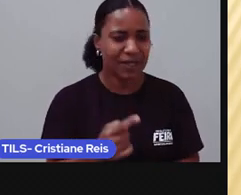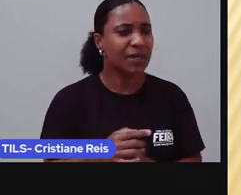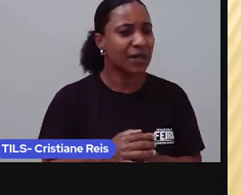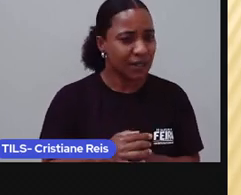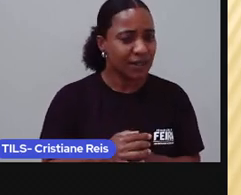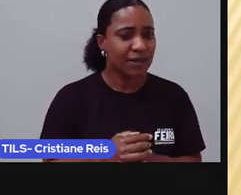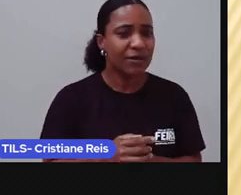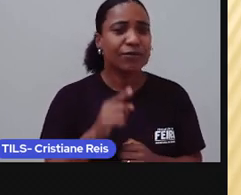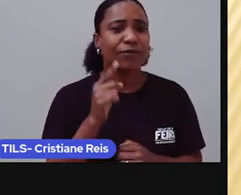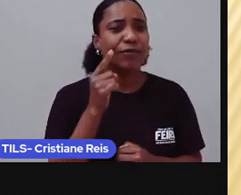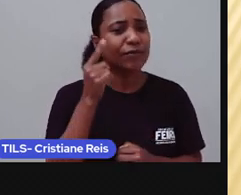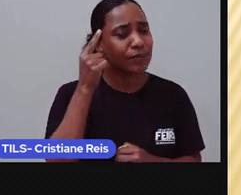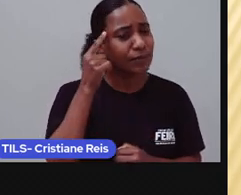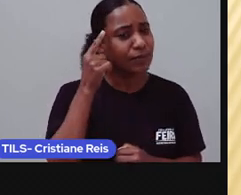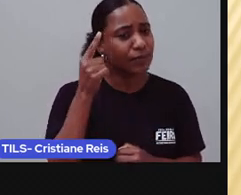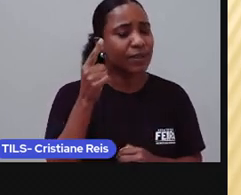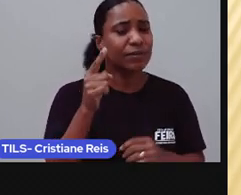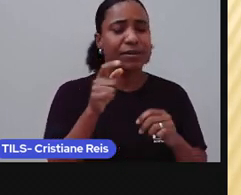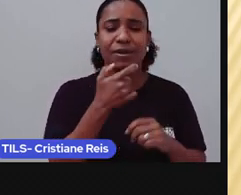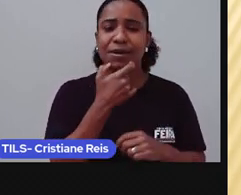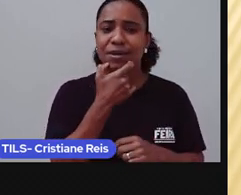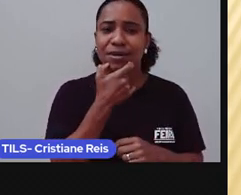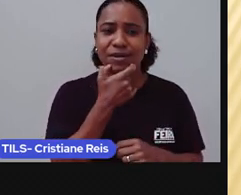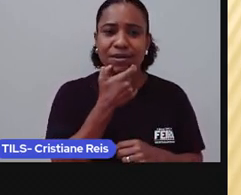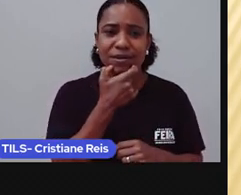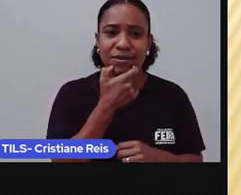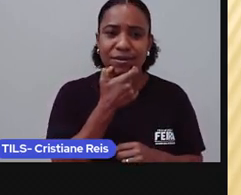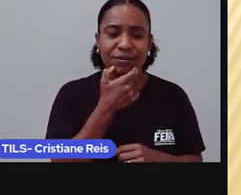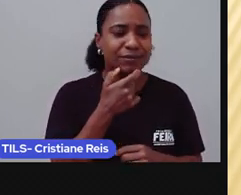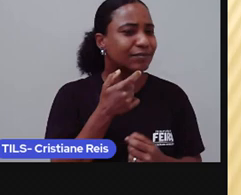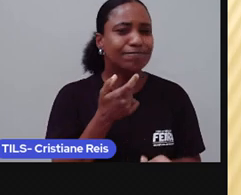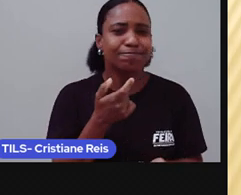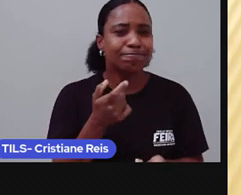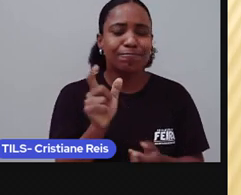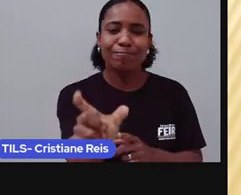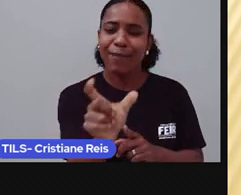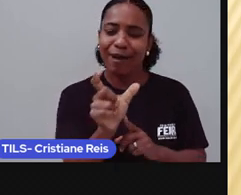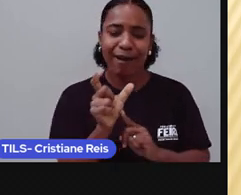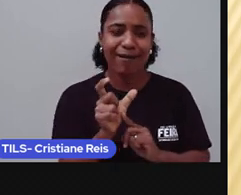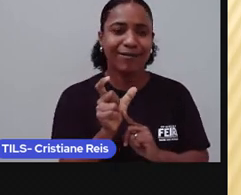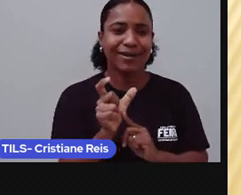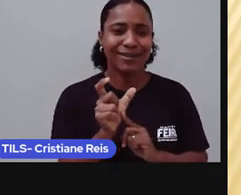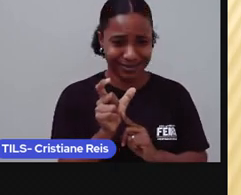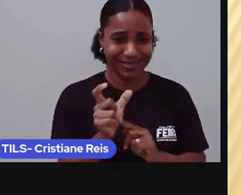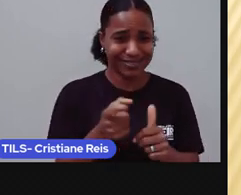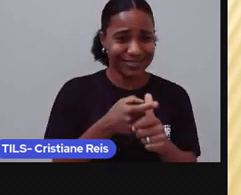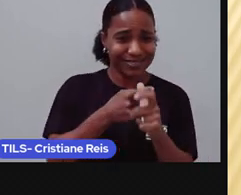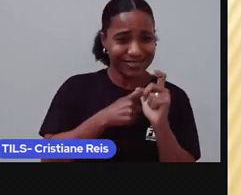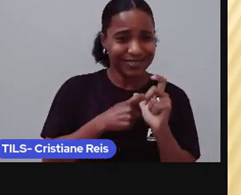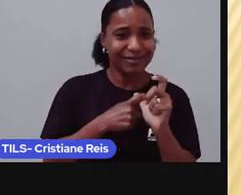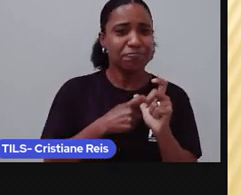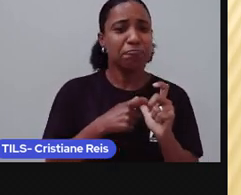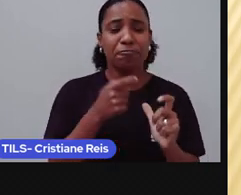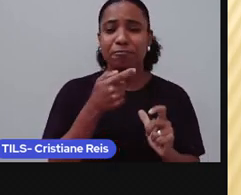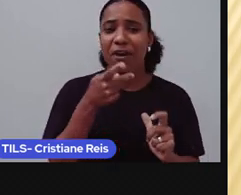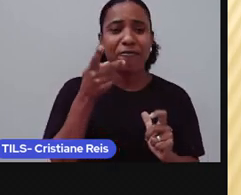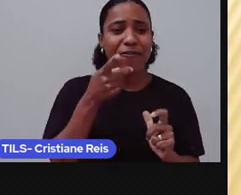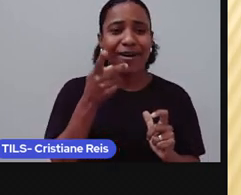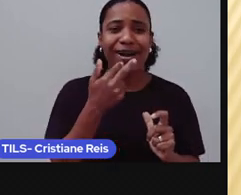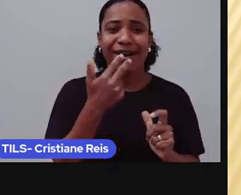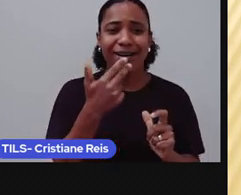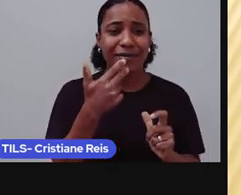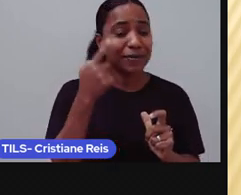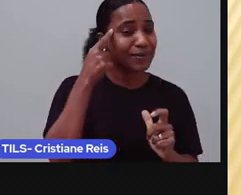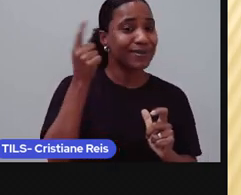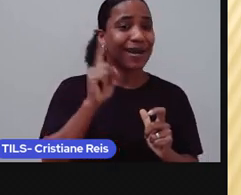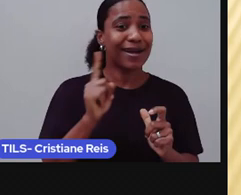vezes falamos o inglês sem perceber? Quantas vezes existem palavras